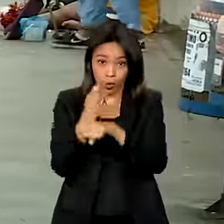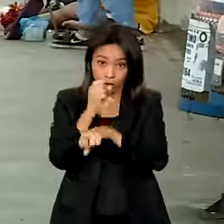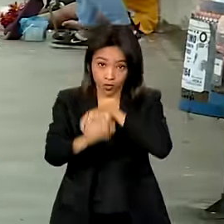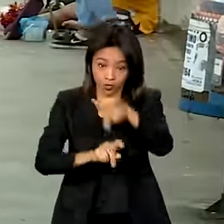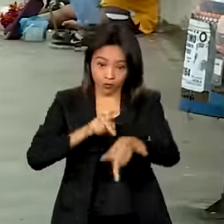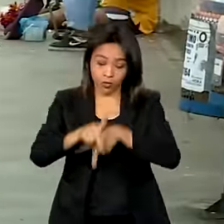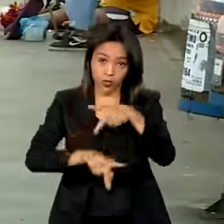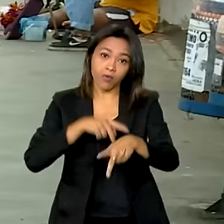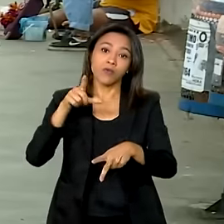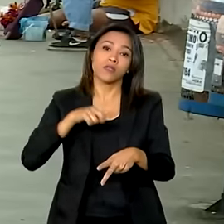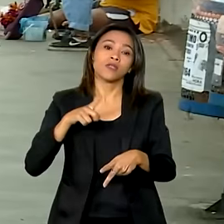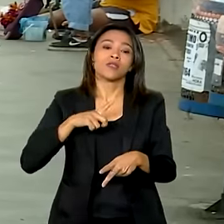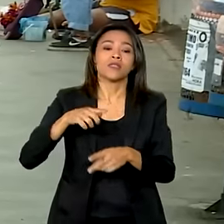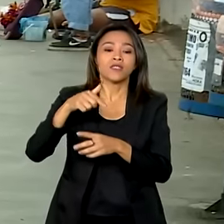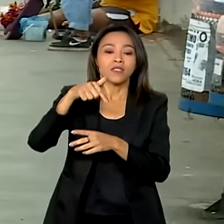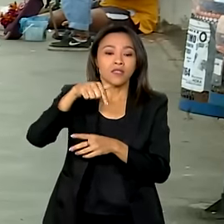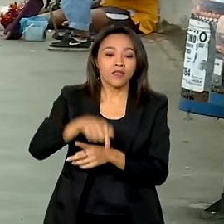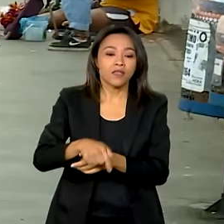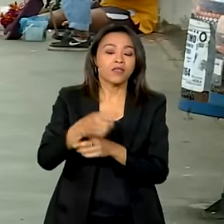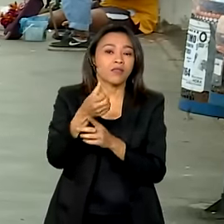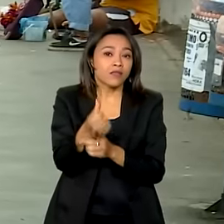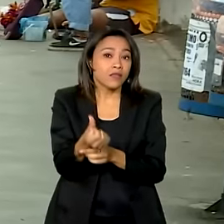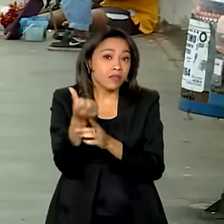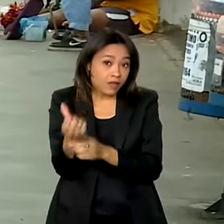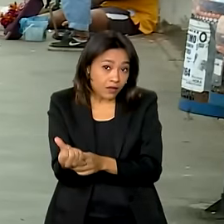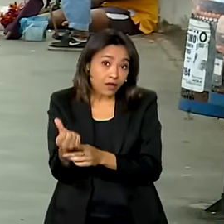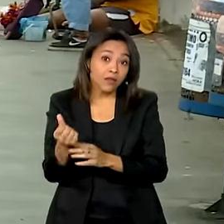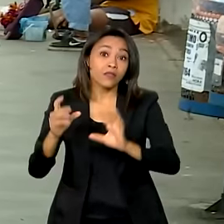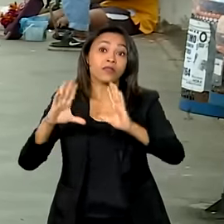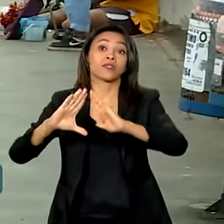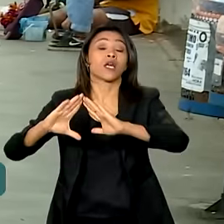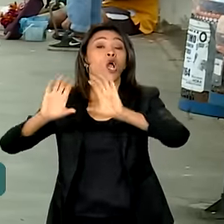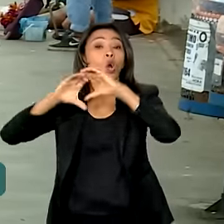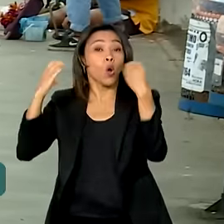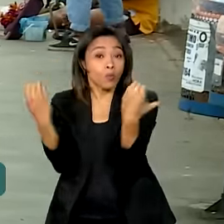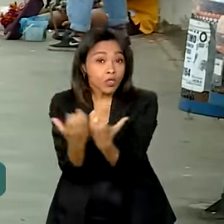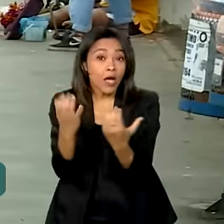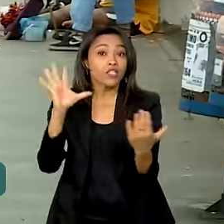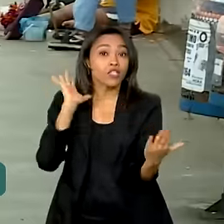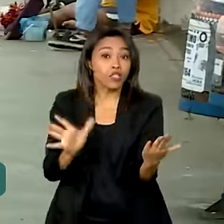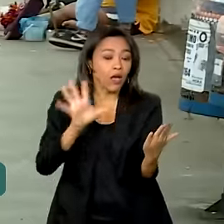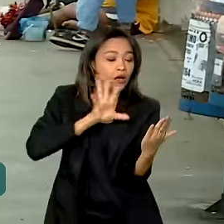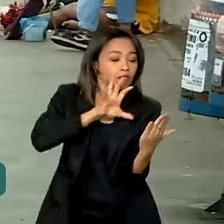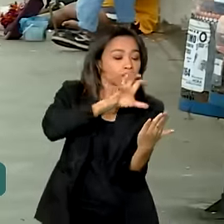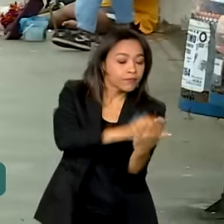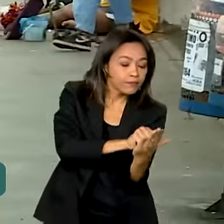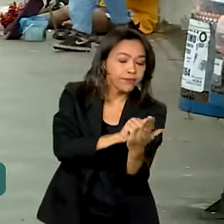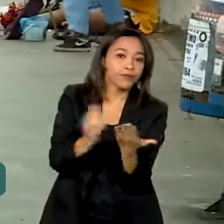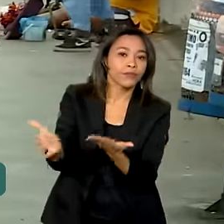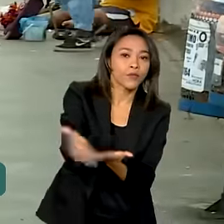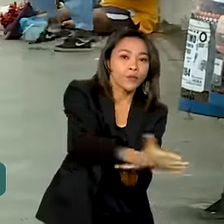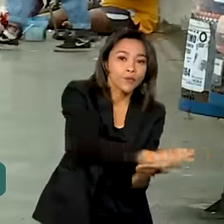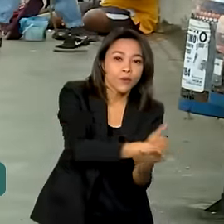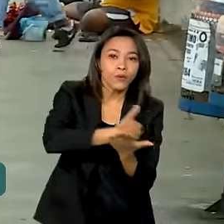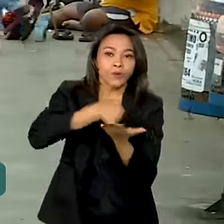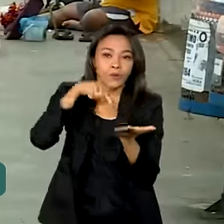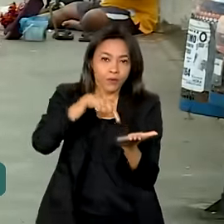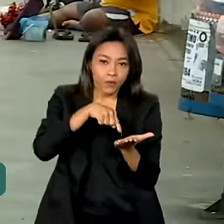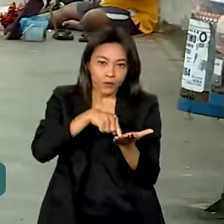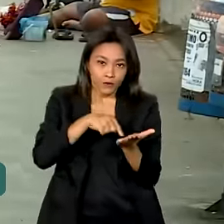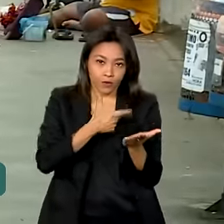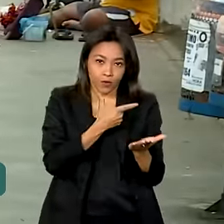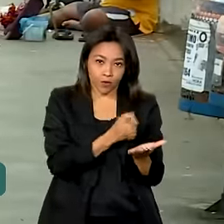.666 comunidades declaradas pelos informantes do Censo Demográfico